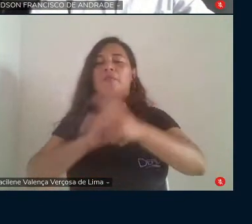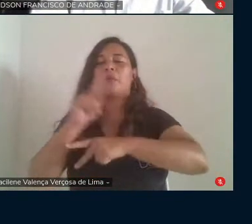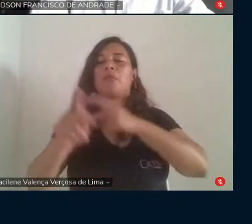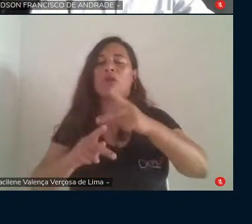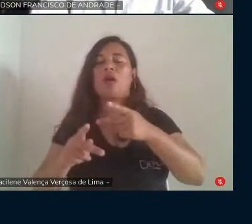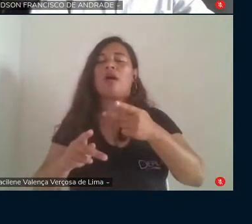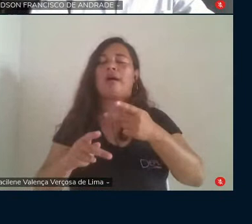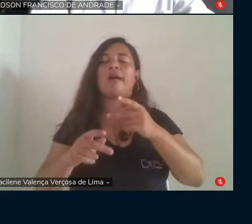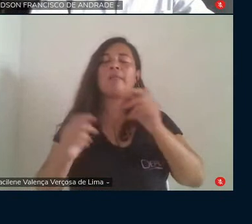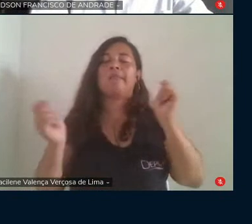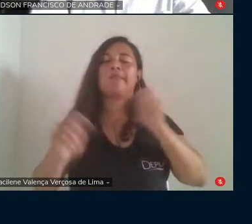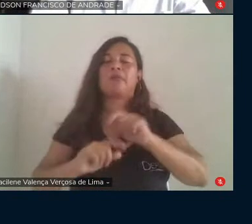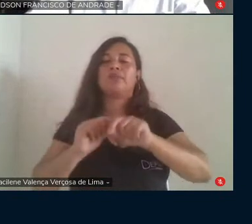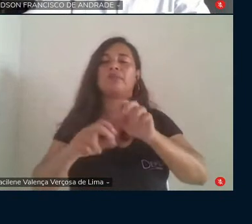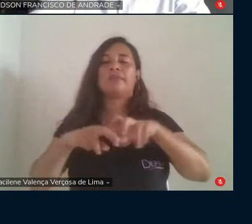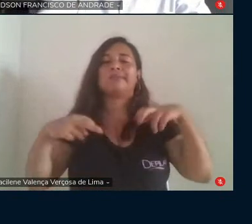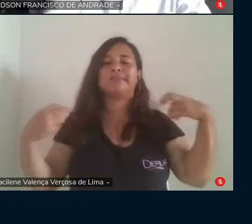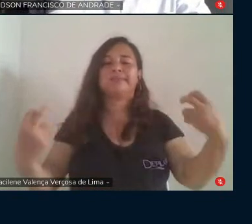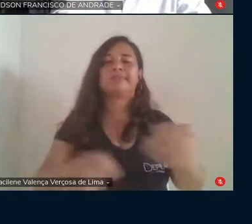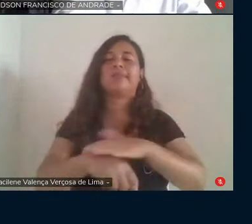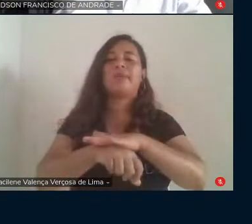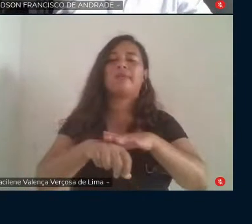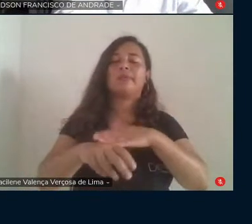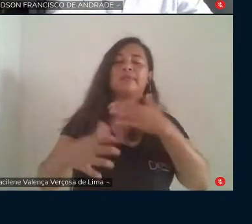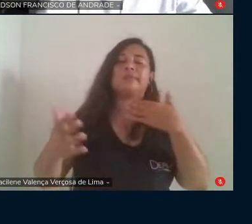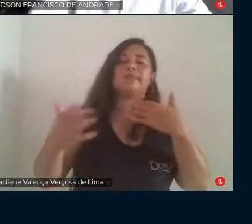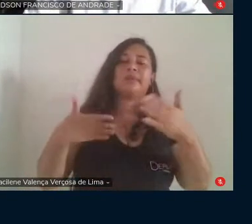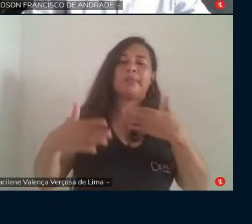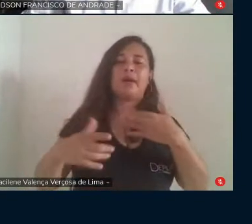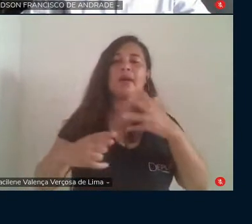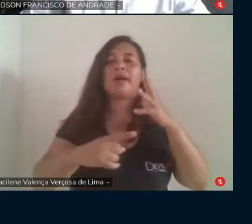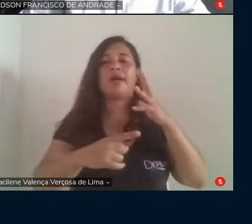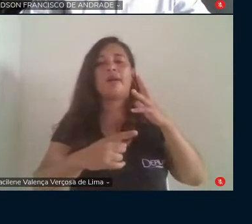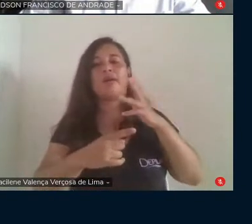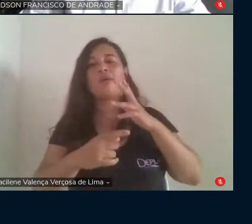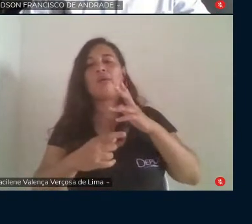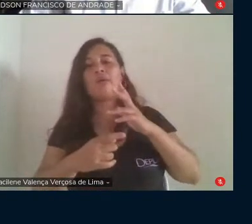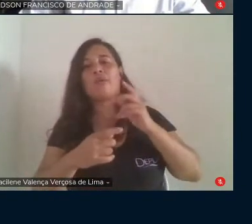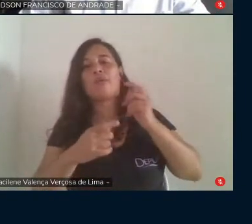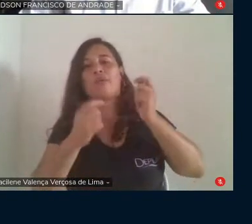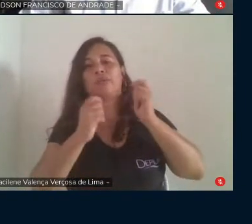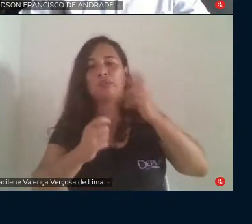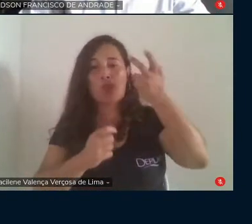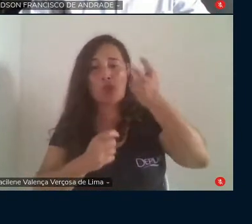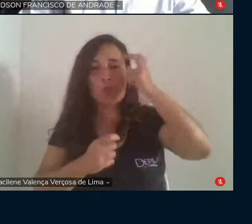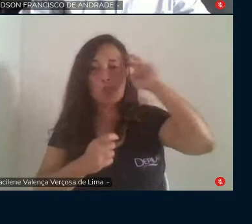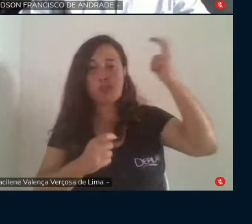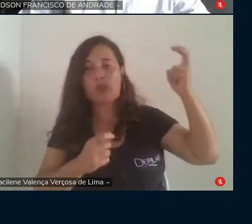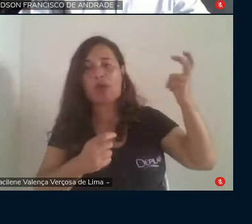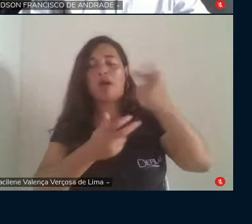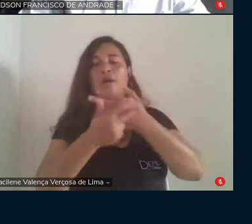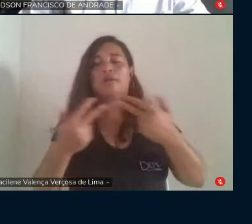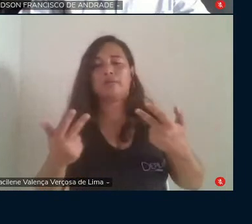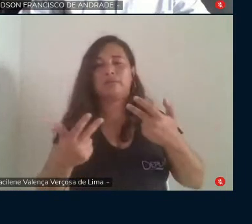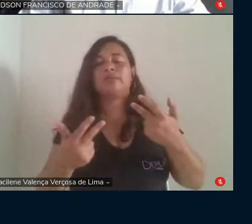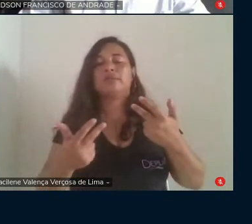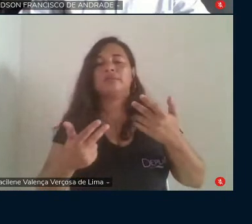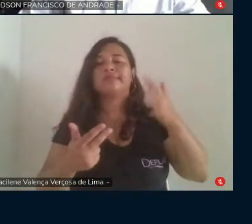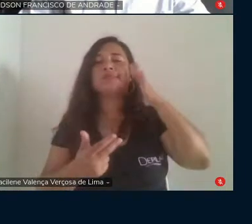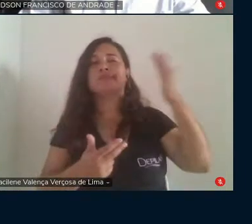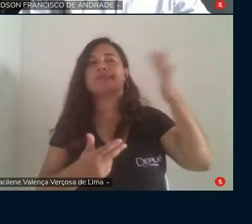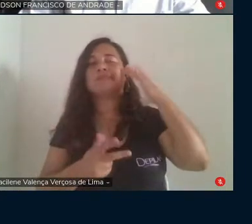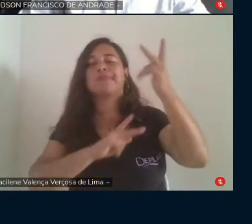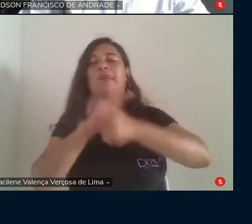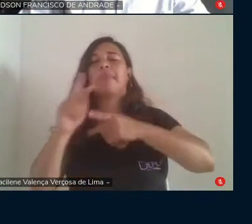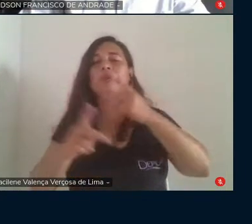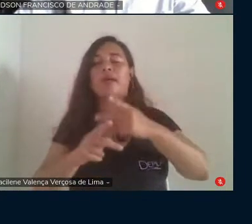conversas, as atividades culturais, trazer temas para reflexão popular e apontar